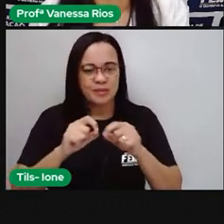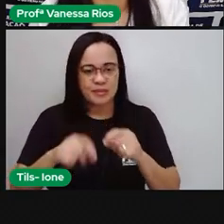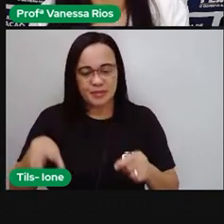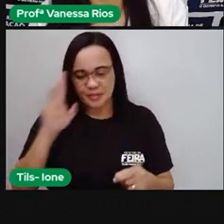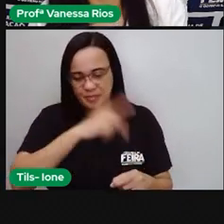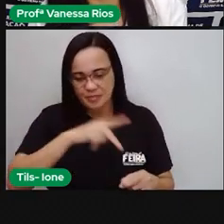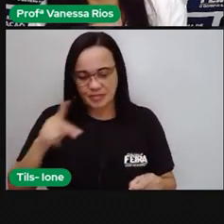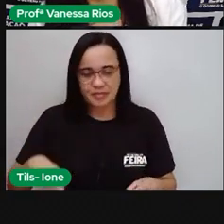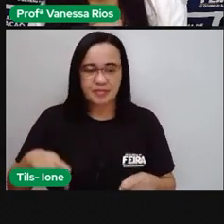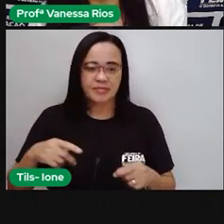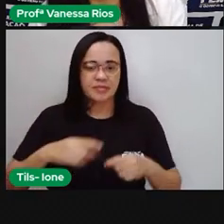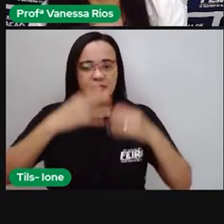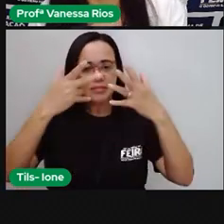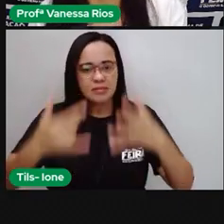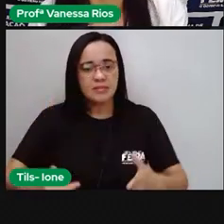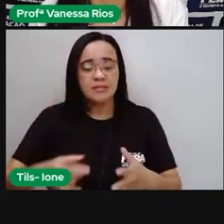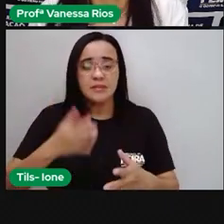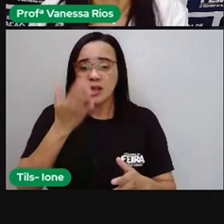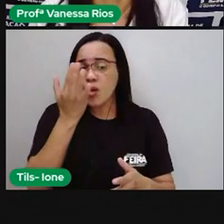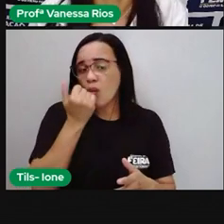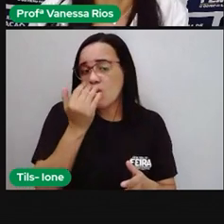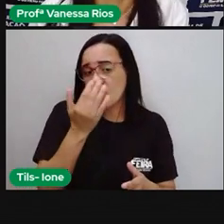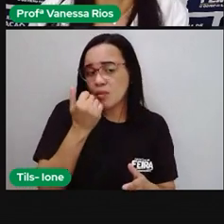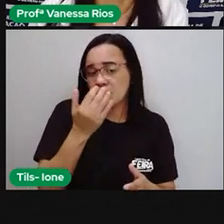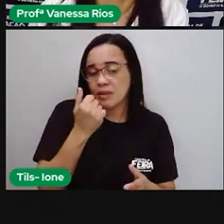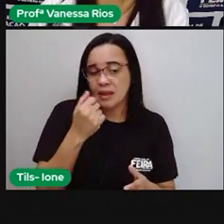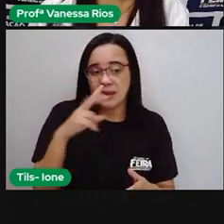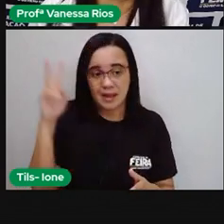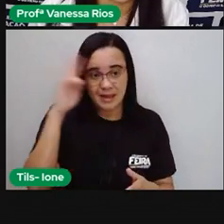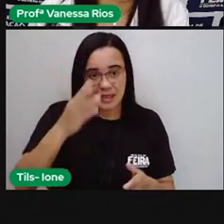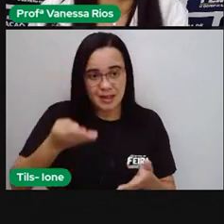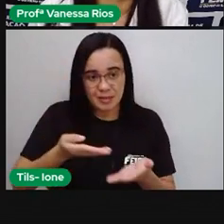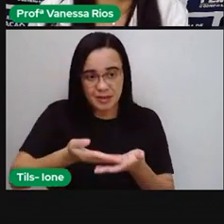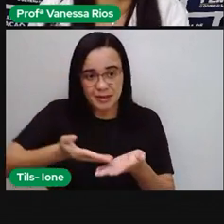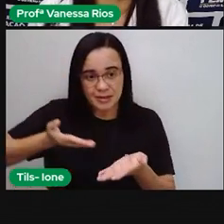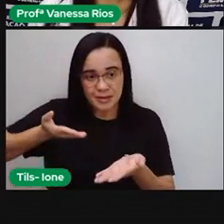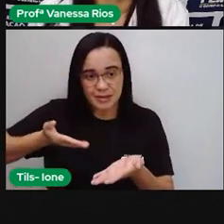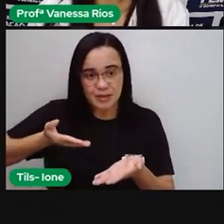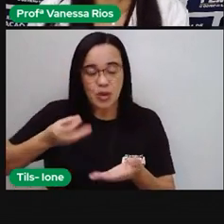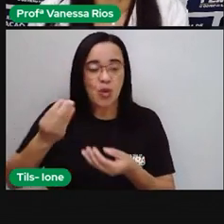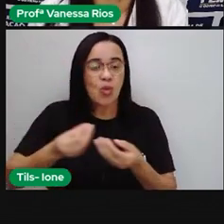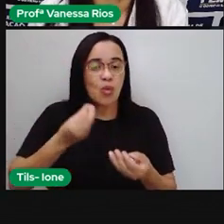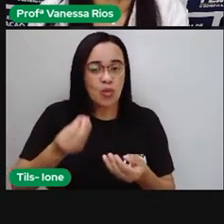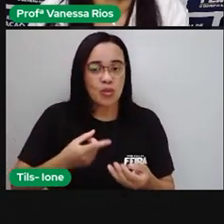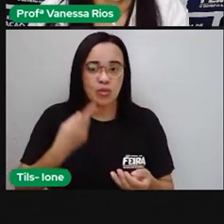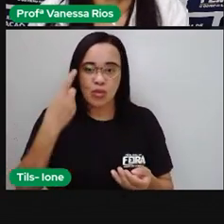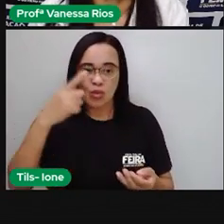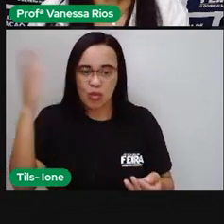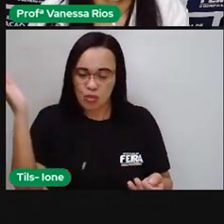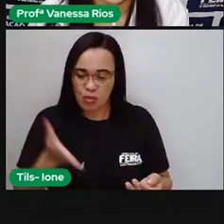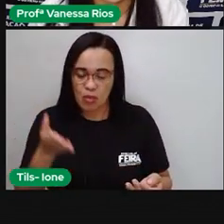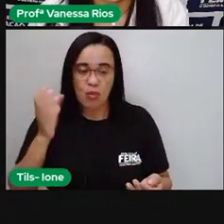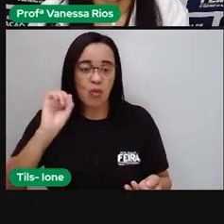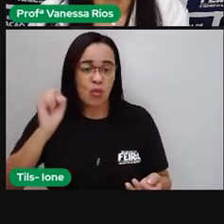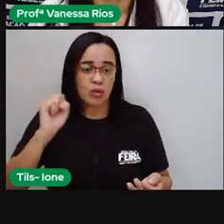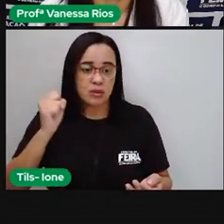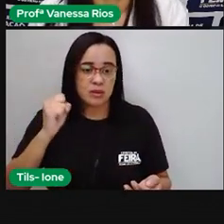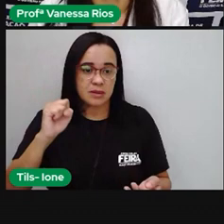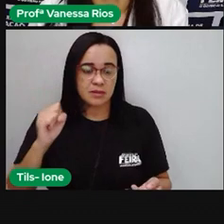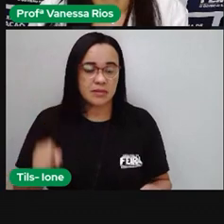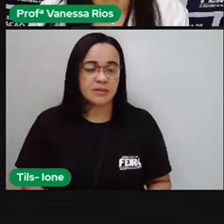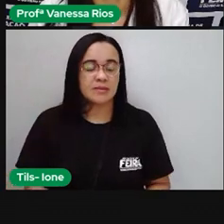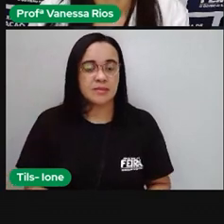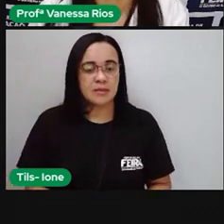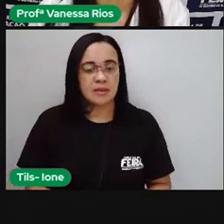se você comer uma fatia, você comerá 1 oitavo da pizza. Por isso, quando a Pro coloca aí 1 oitavo, a Pro está